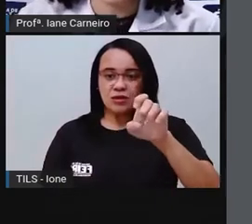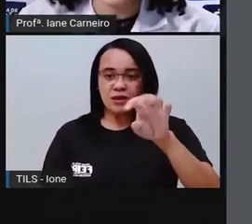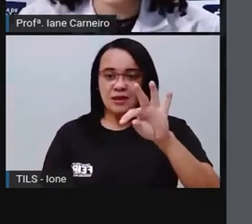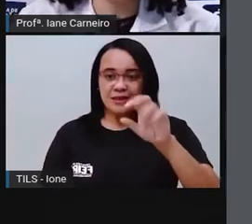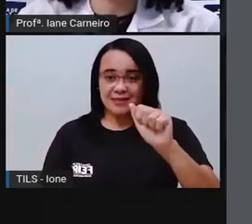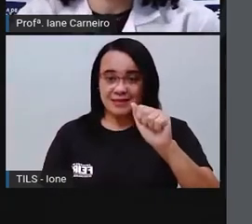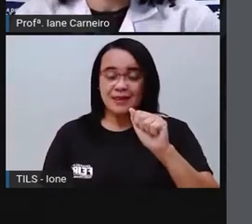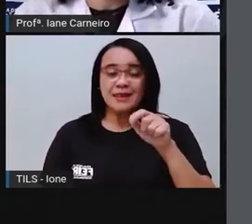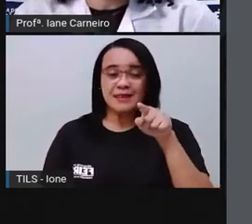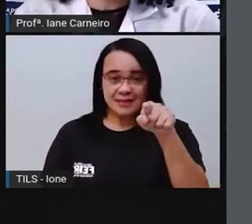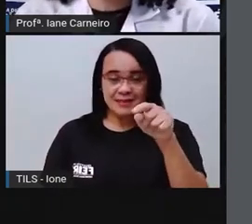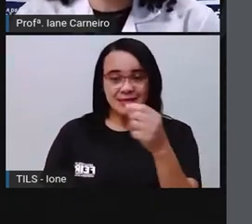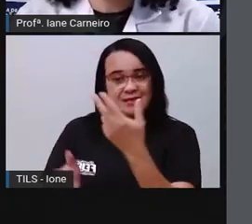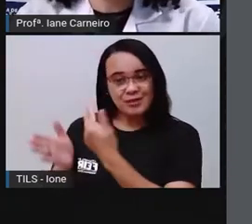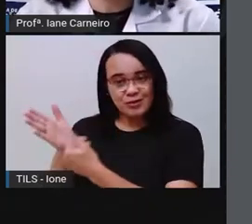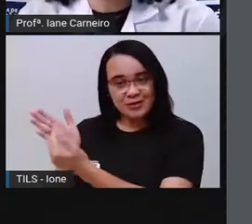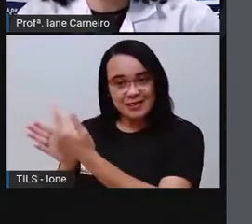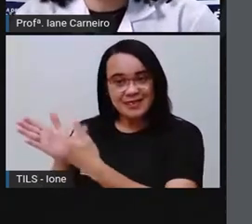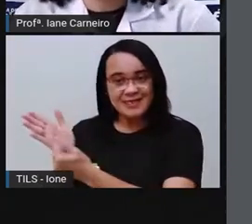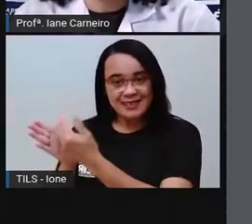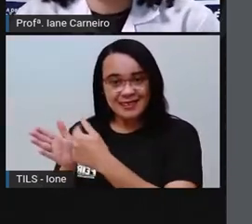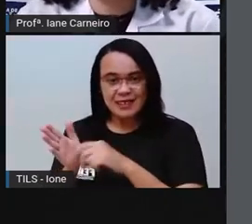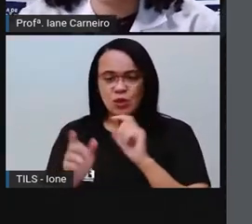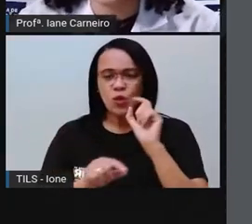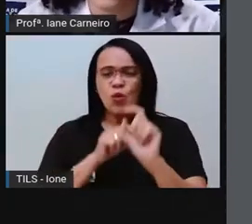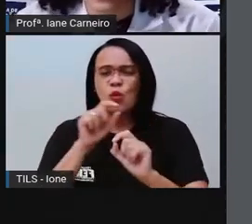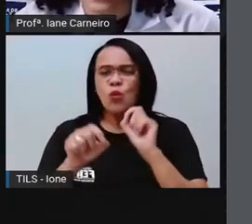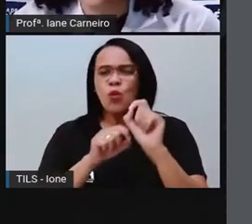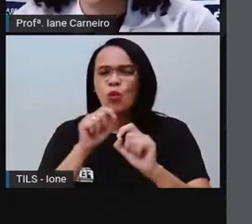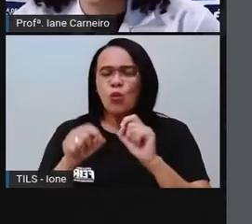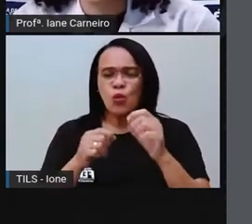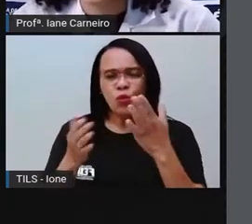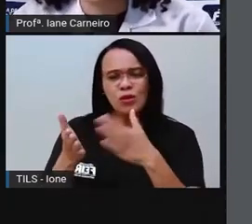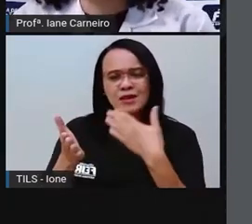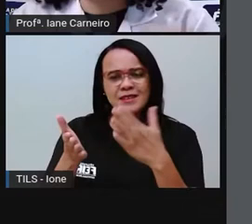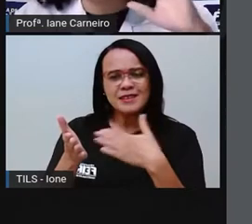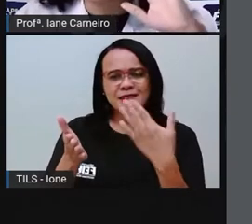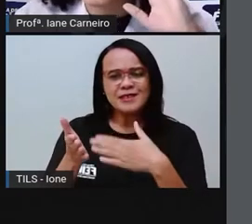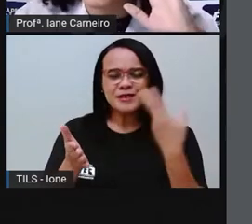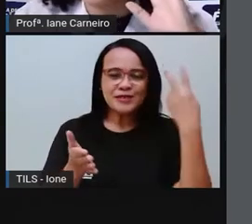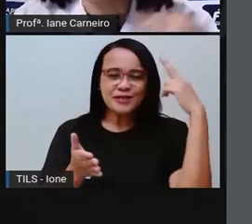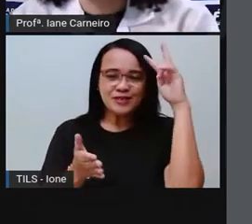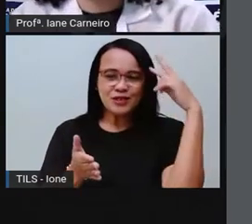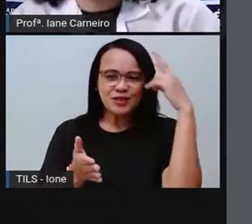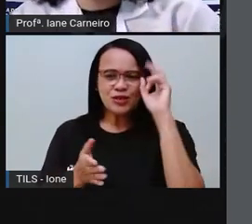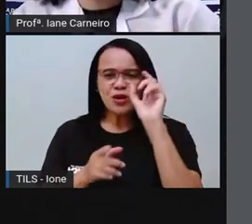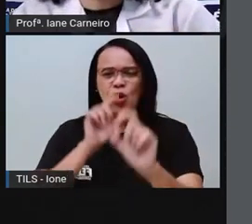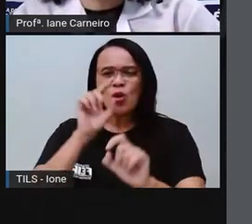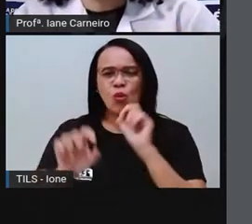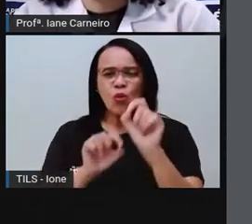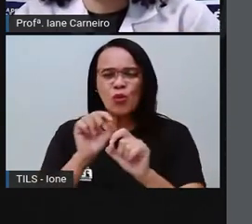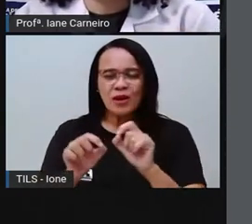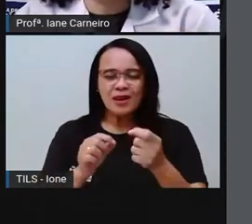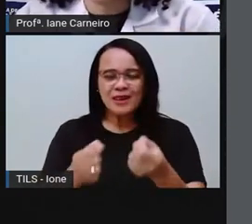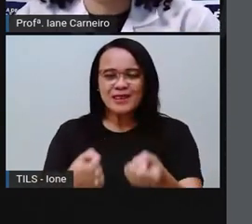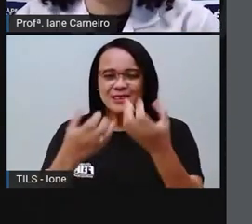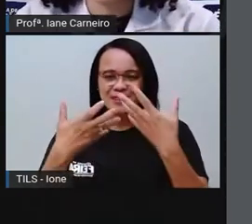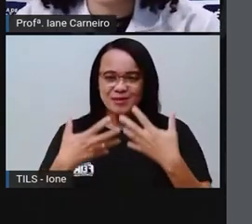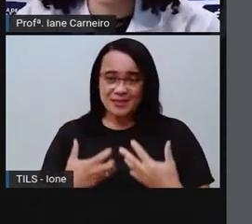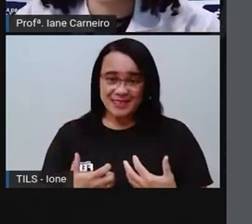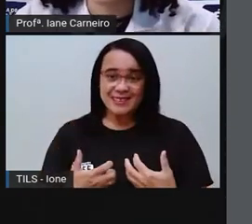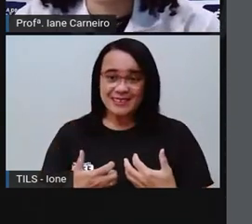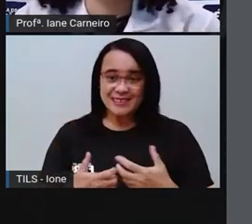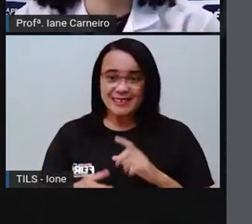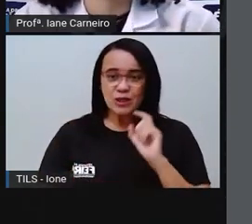Azuleta. Olha só, sobre o que será que esse livro vai falar? Conta aí para mim, o é que você acha que esse livro vai falar?